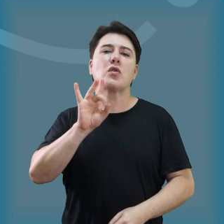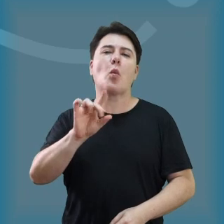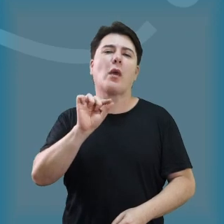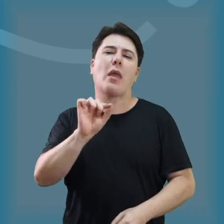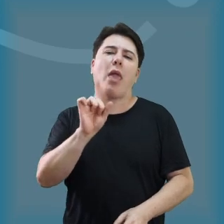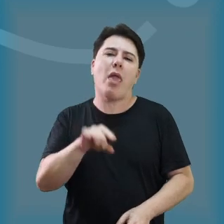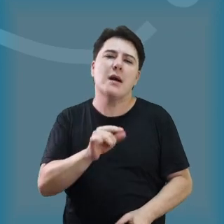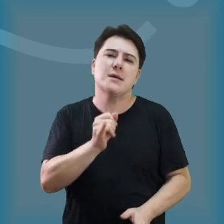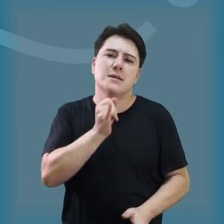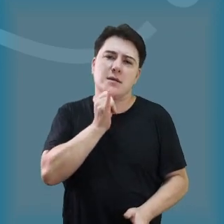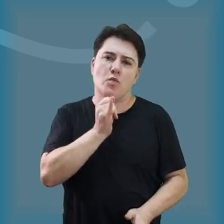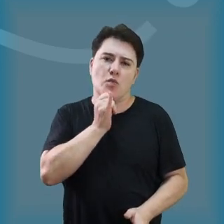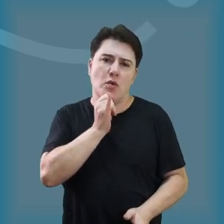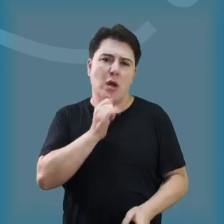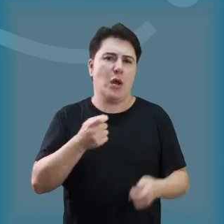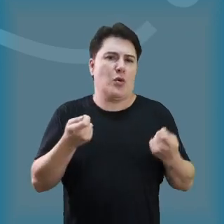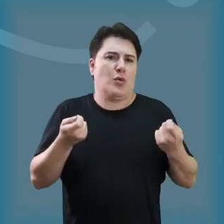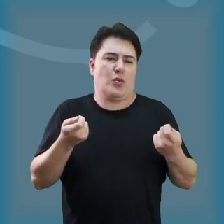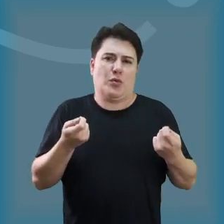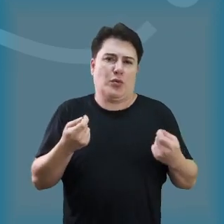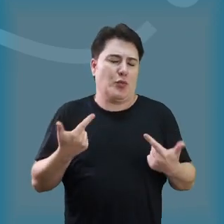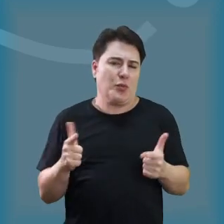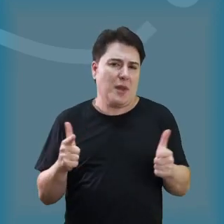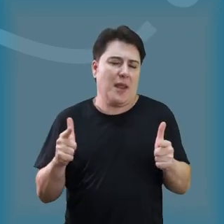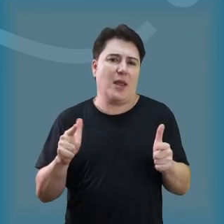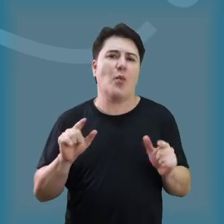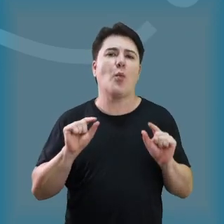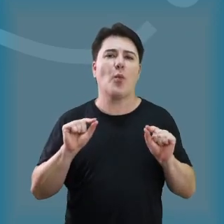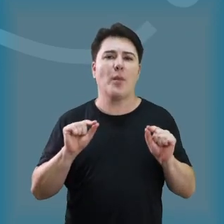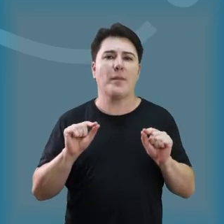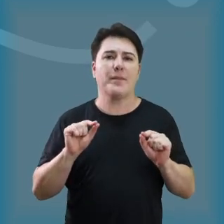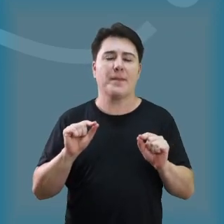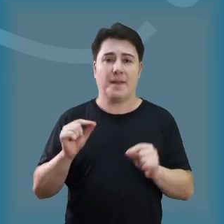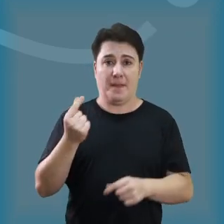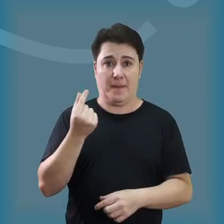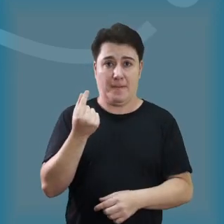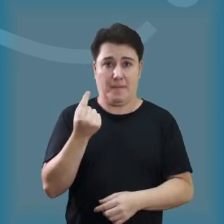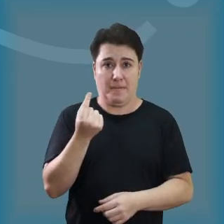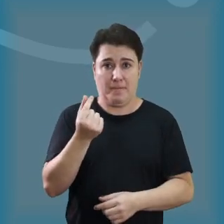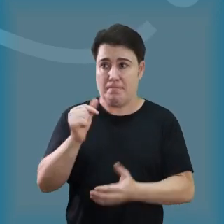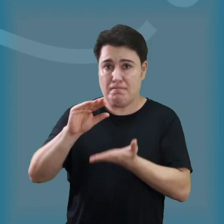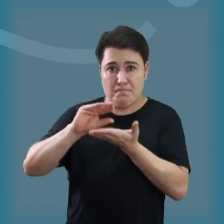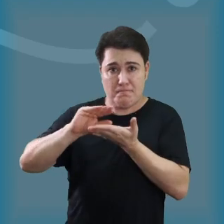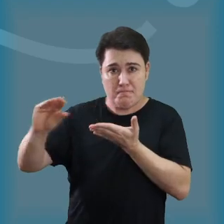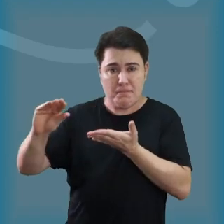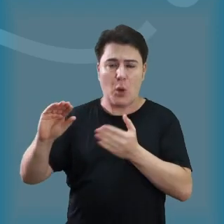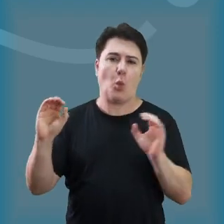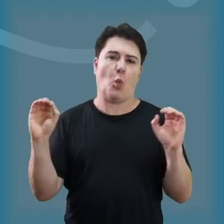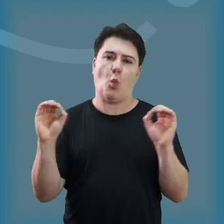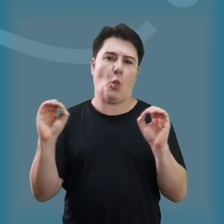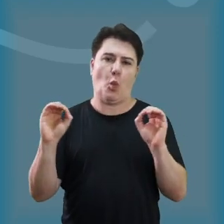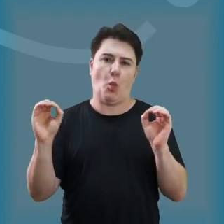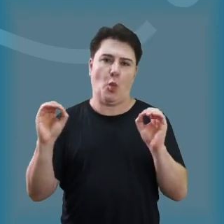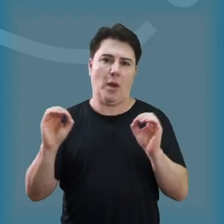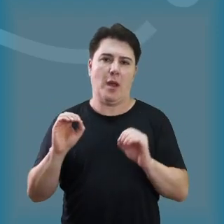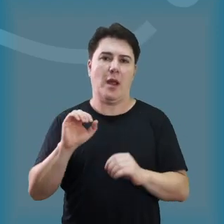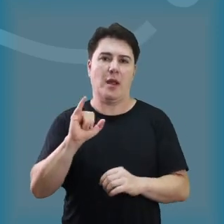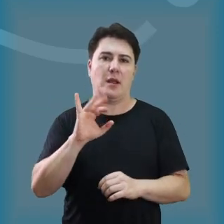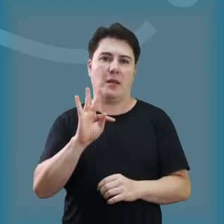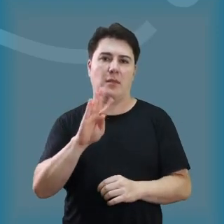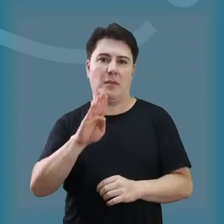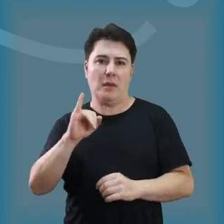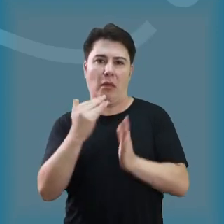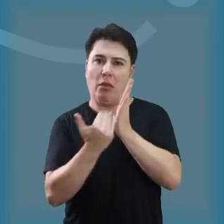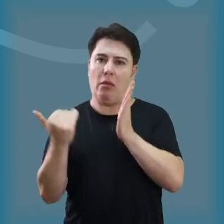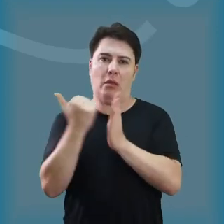Prefeitura, foi nos dito que era apenas uma exemplificação, que não tinha nada em tese, concreto, que ligasse